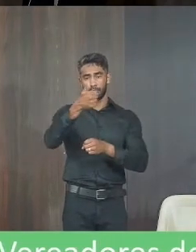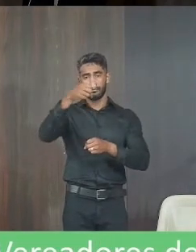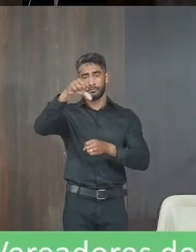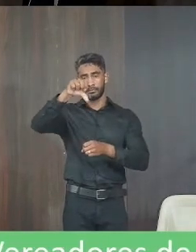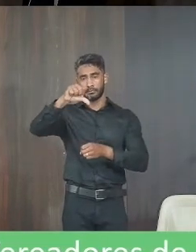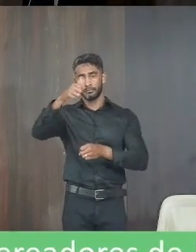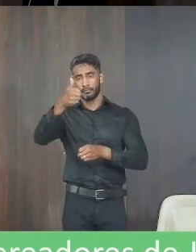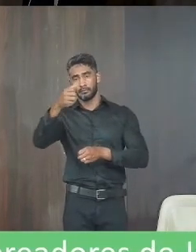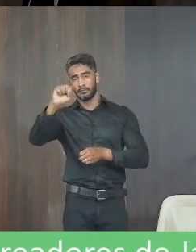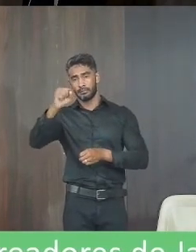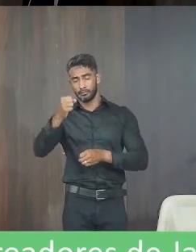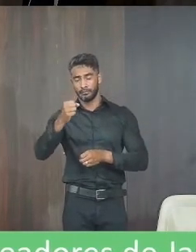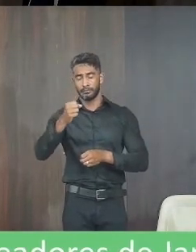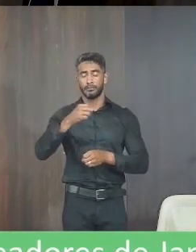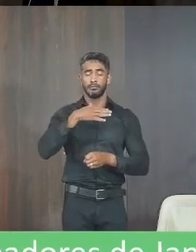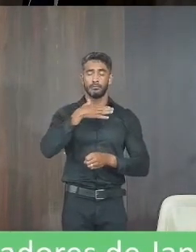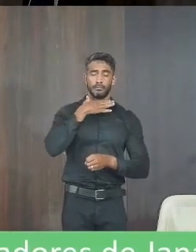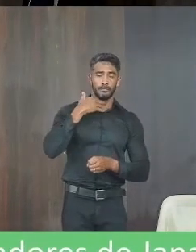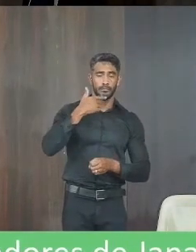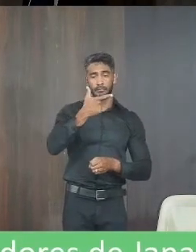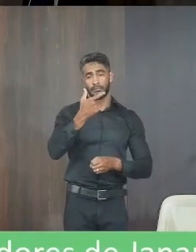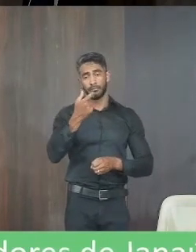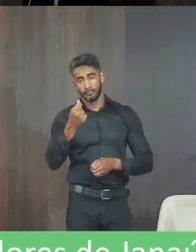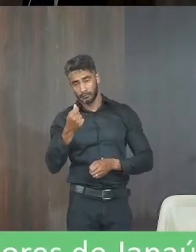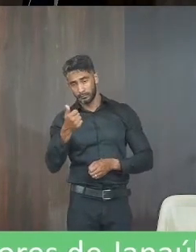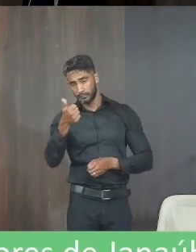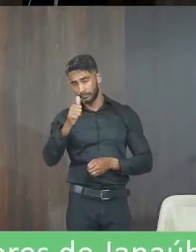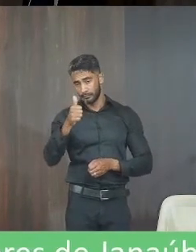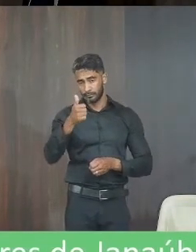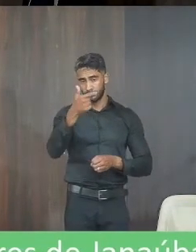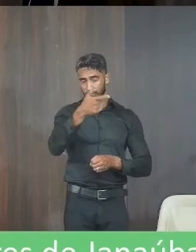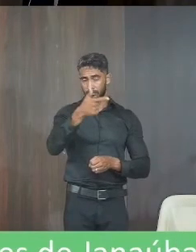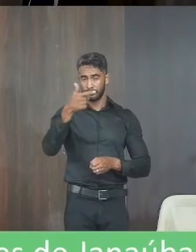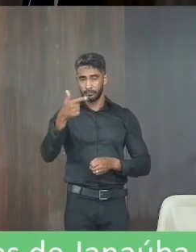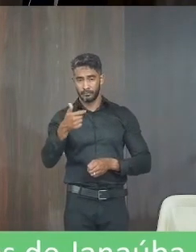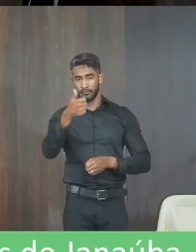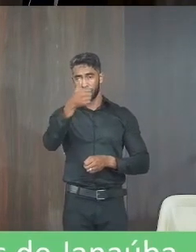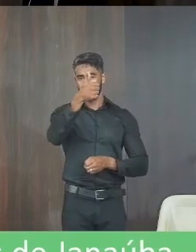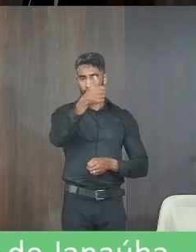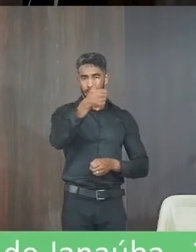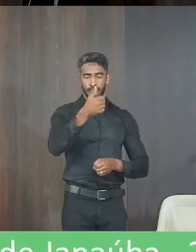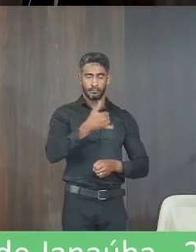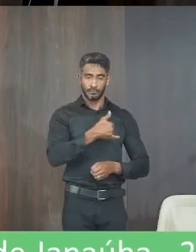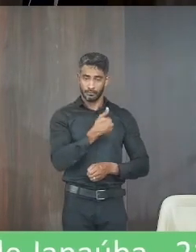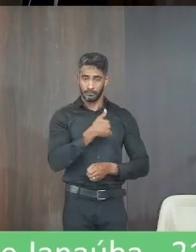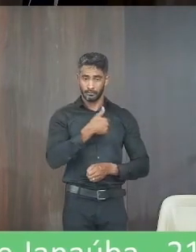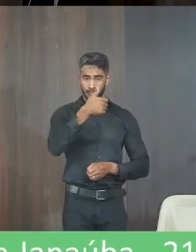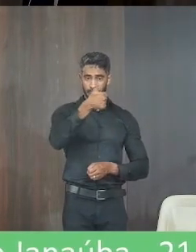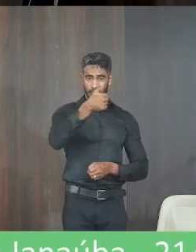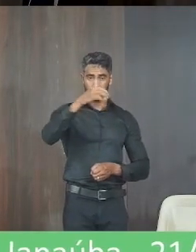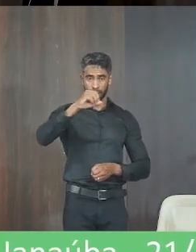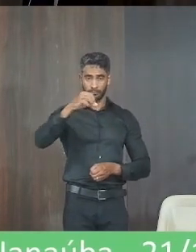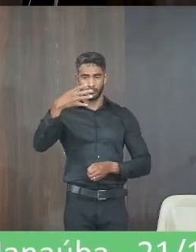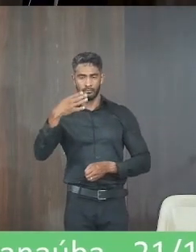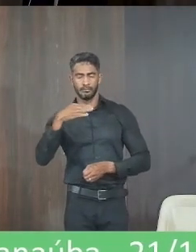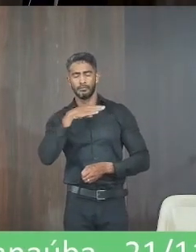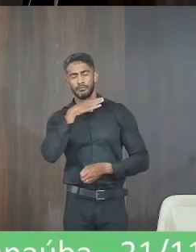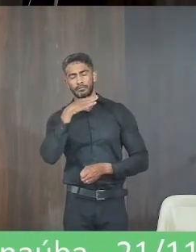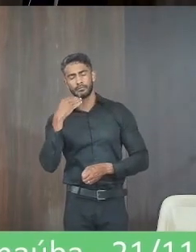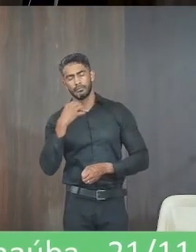em 21 de 2022 com 104 anos de idade partiu deixando saudades